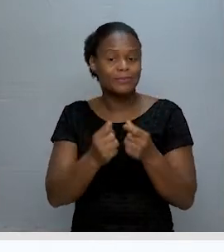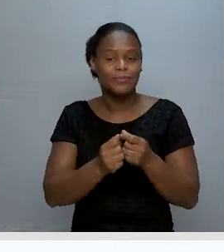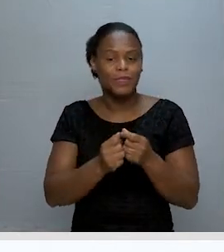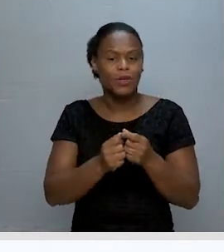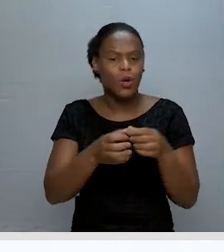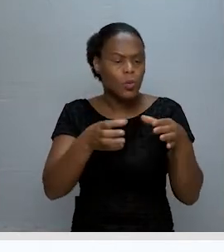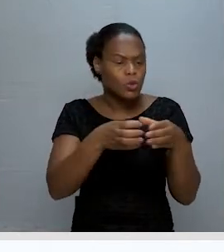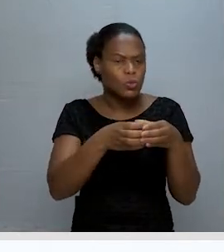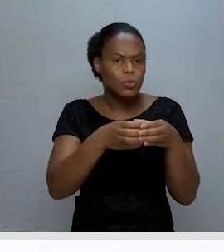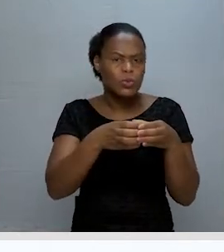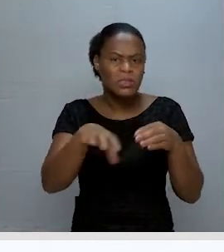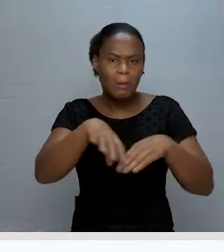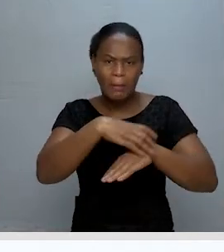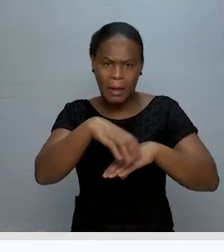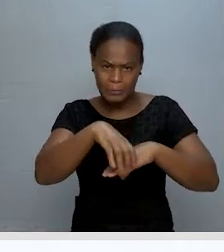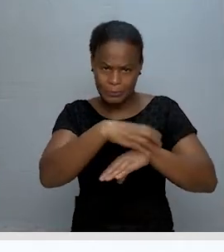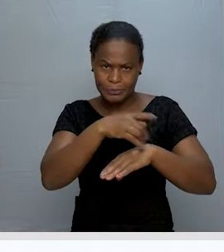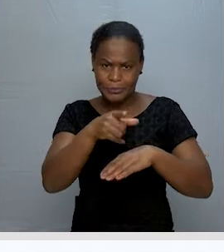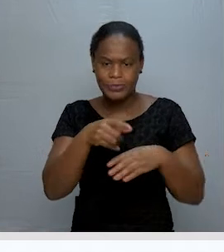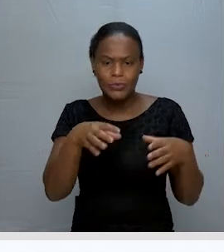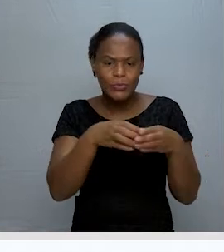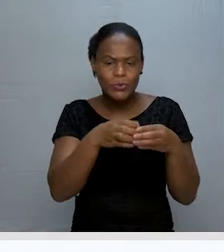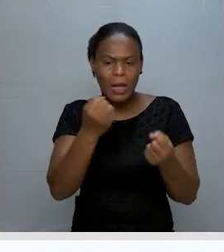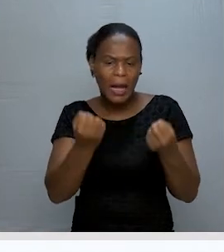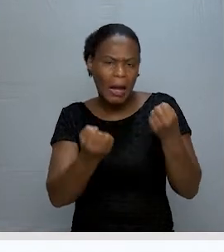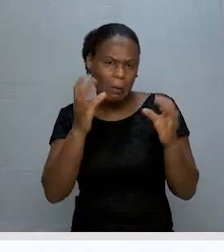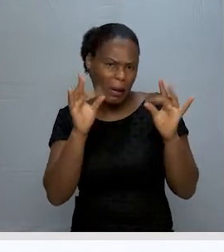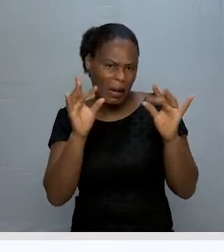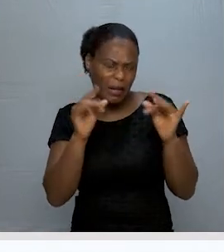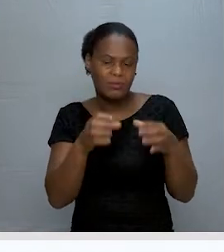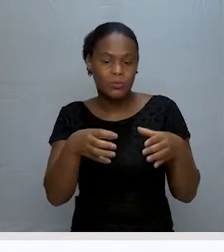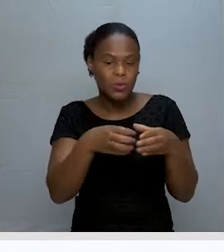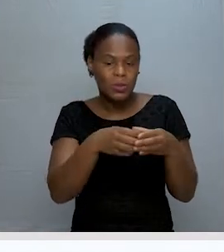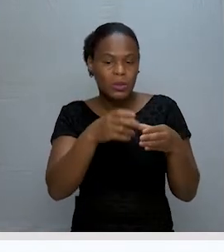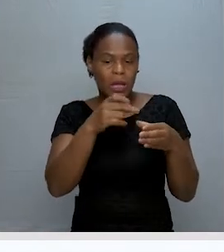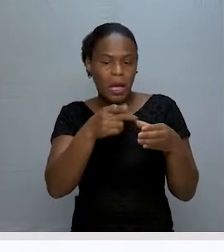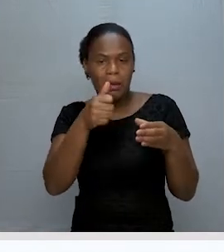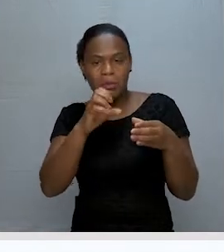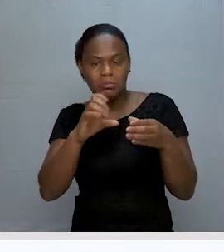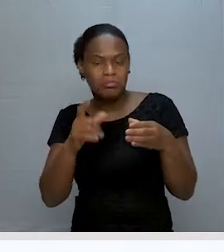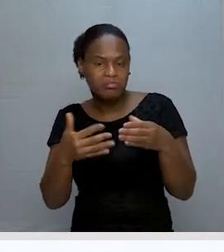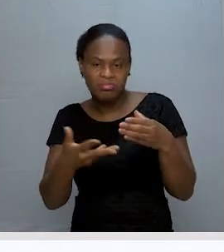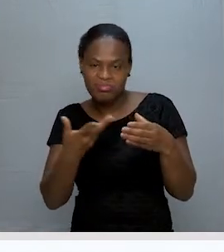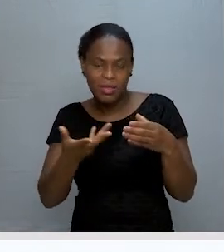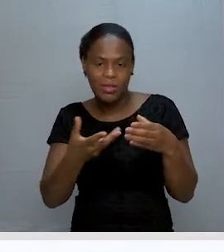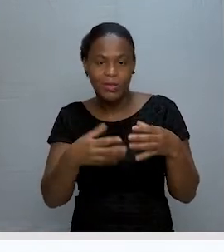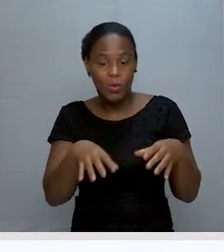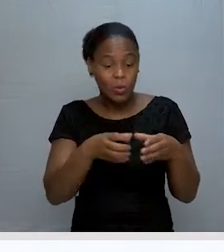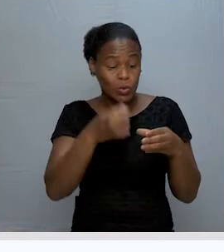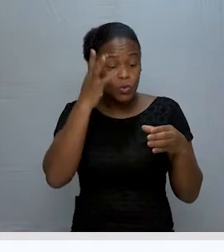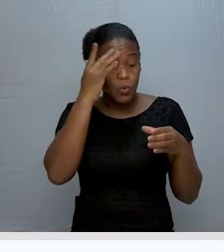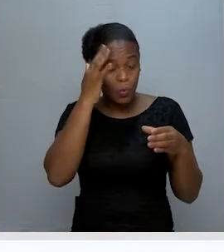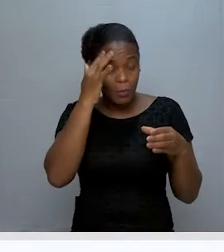Conjunto de carrinhos de brinquedos. Conjunto de letras do alfabeto. Conjunto de números inteiros.